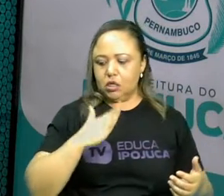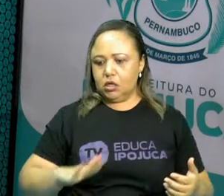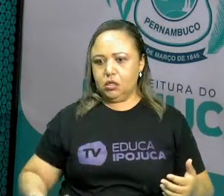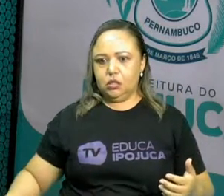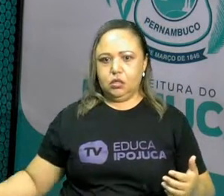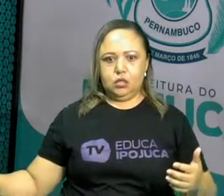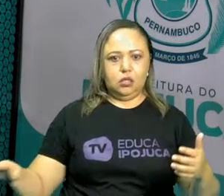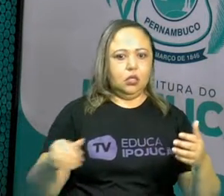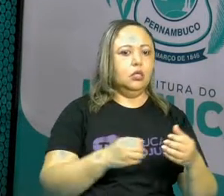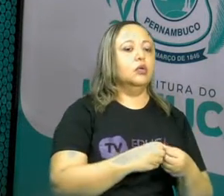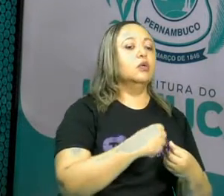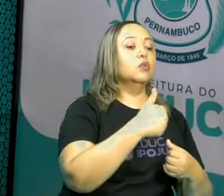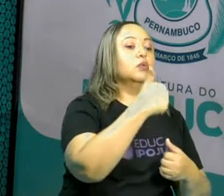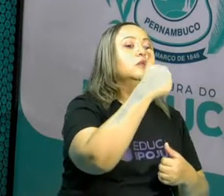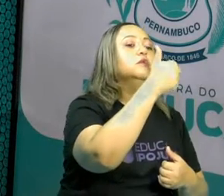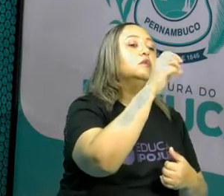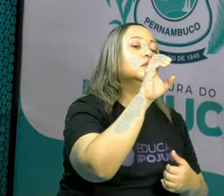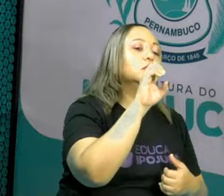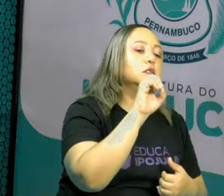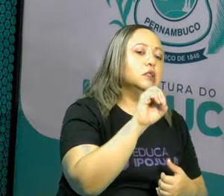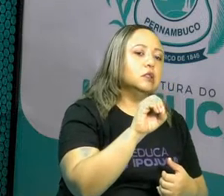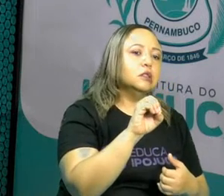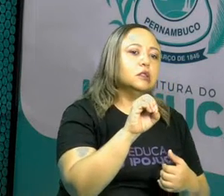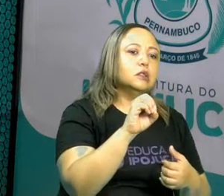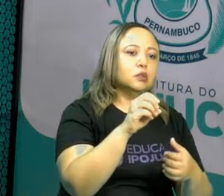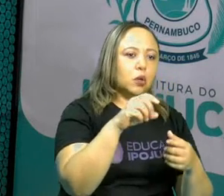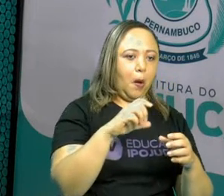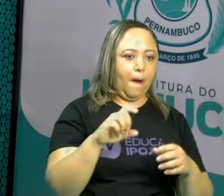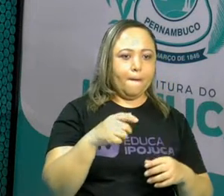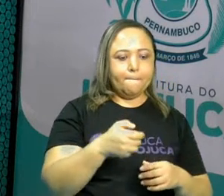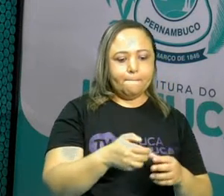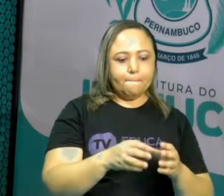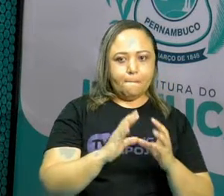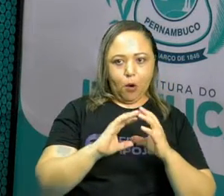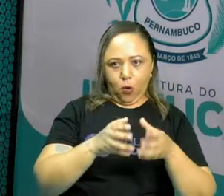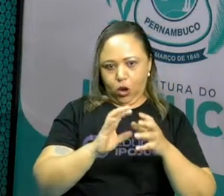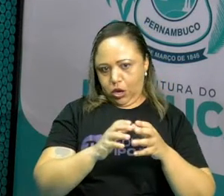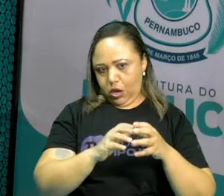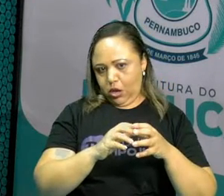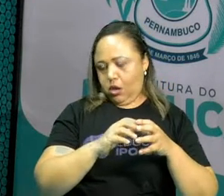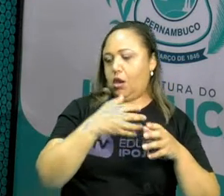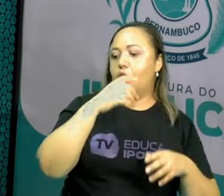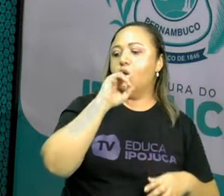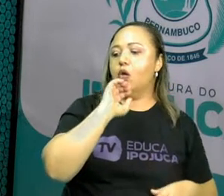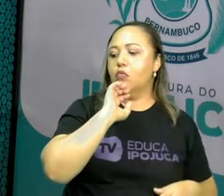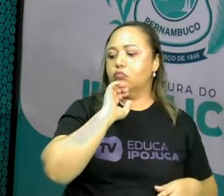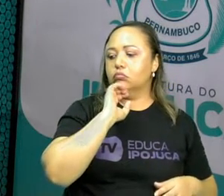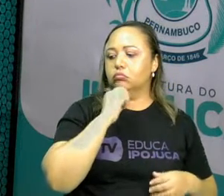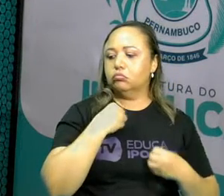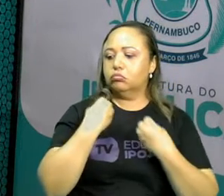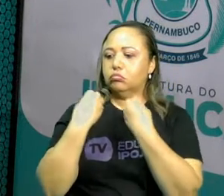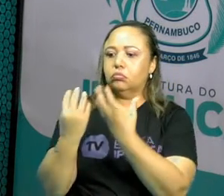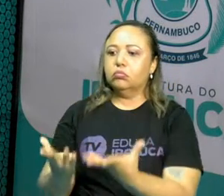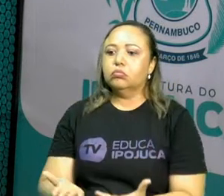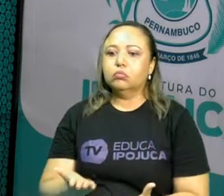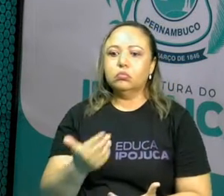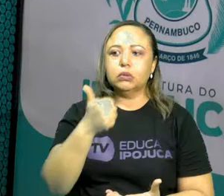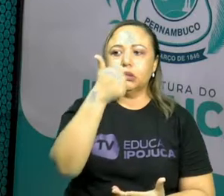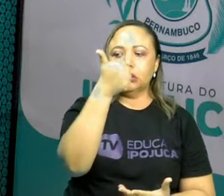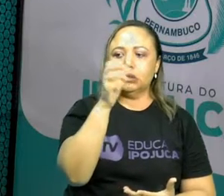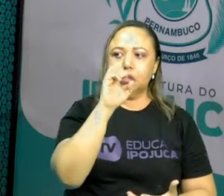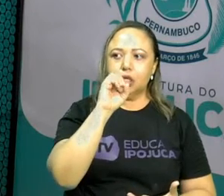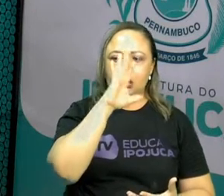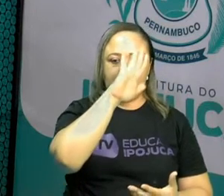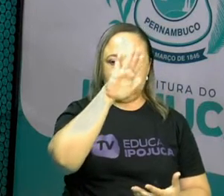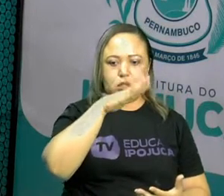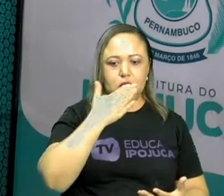bolinhas, eu atendi 5 crianças. Isso vai acontecer por conta da multiplicação que pode